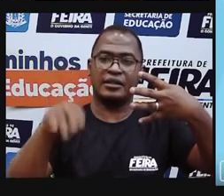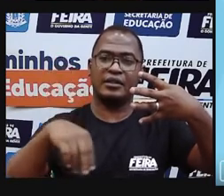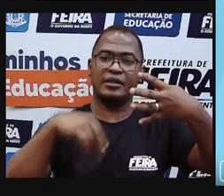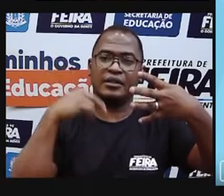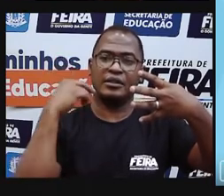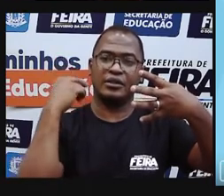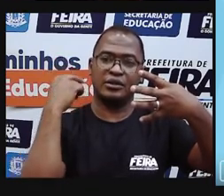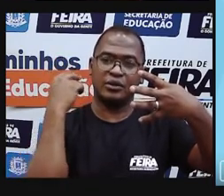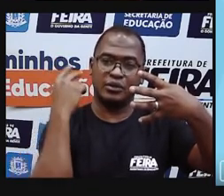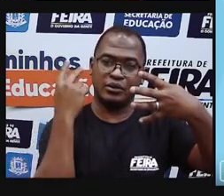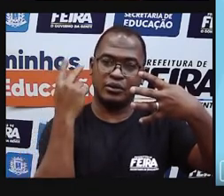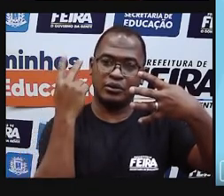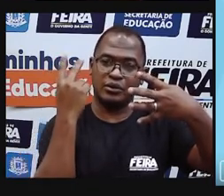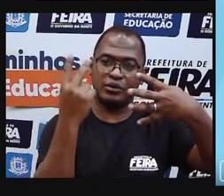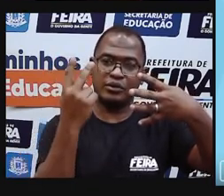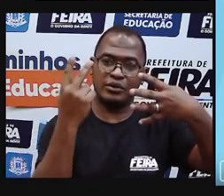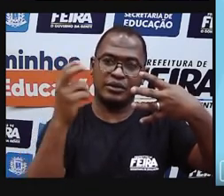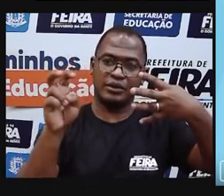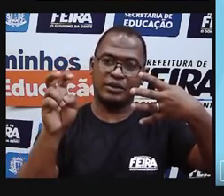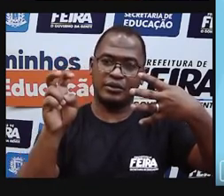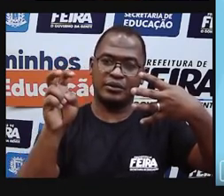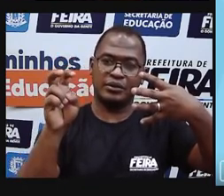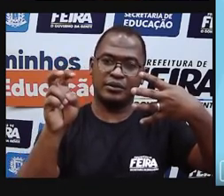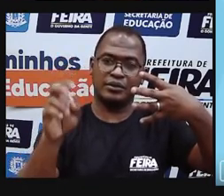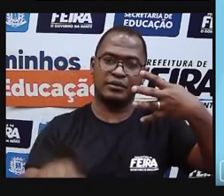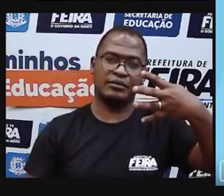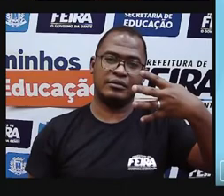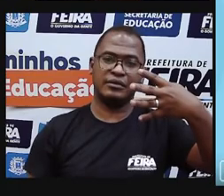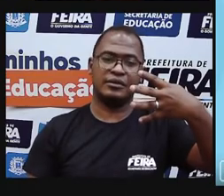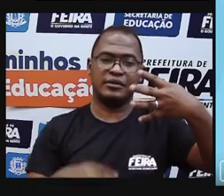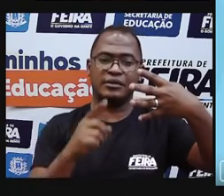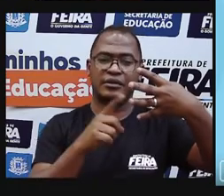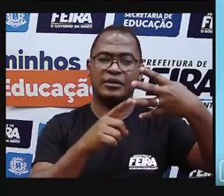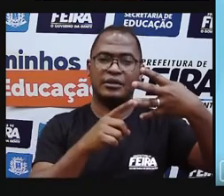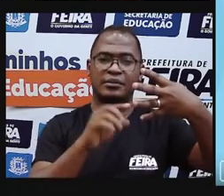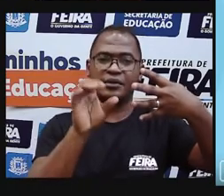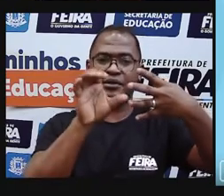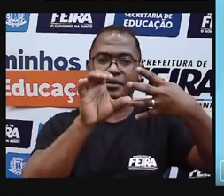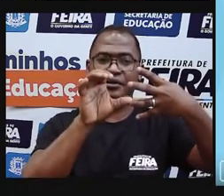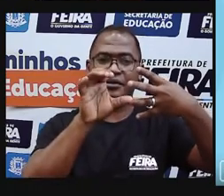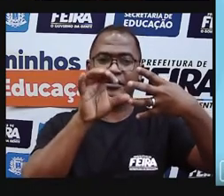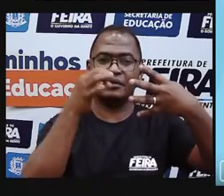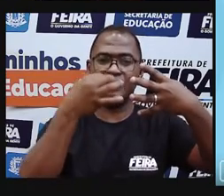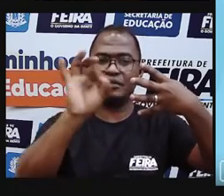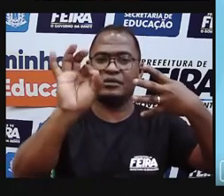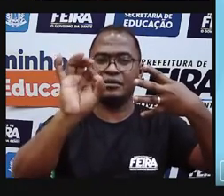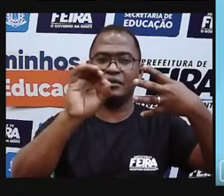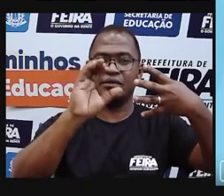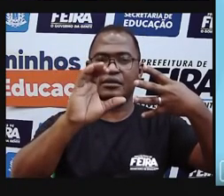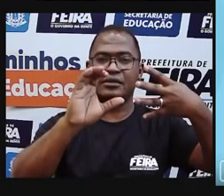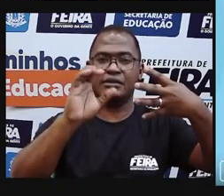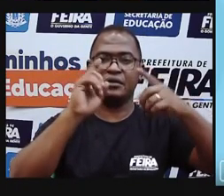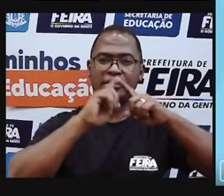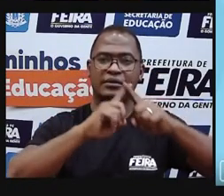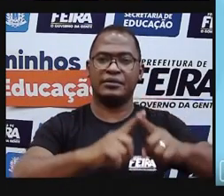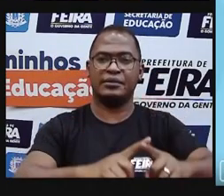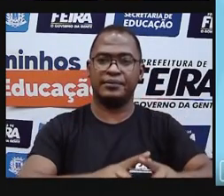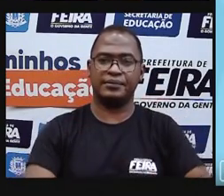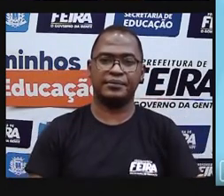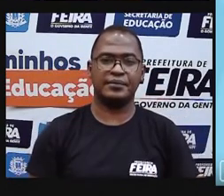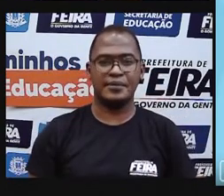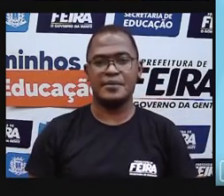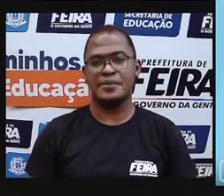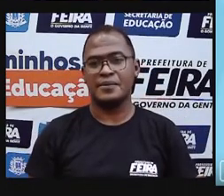e cinco. Então, só pode ser duas unidades de milhar, uma centena, cinco